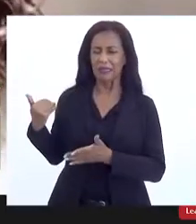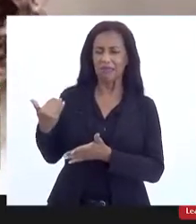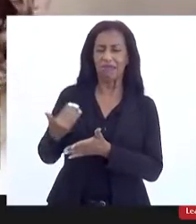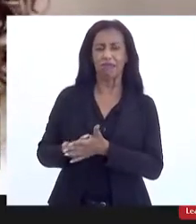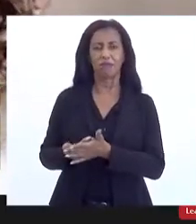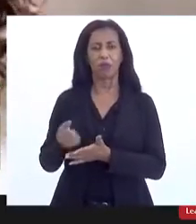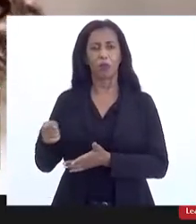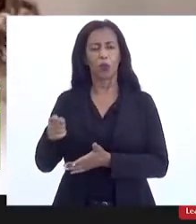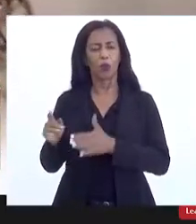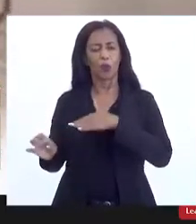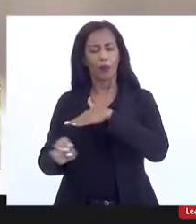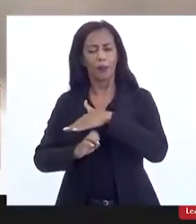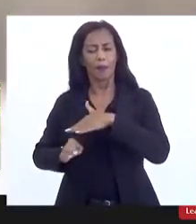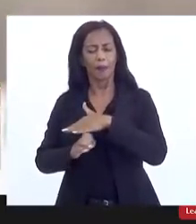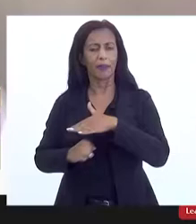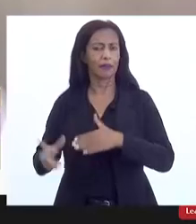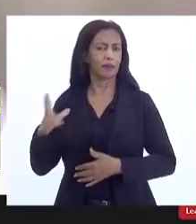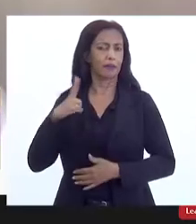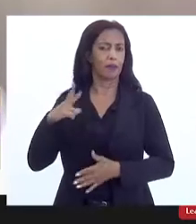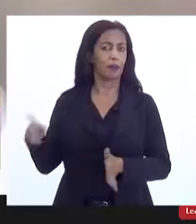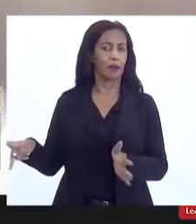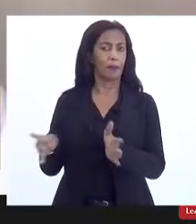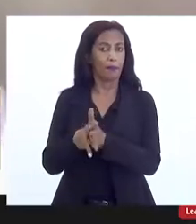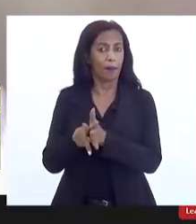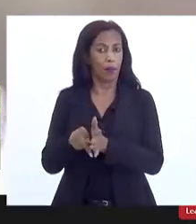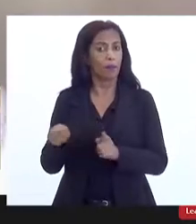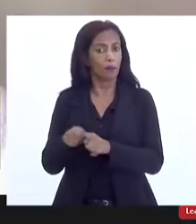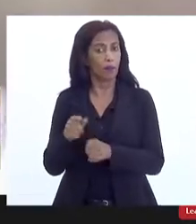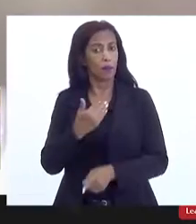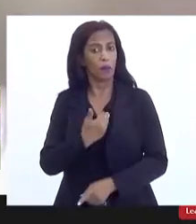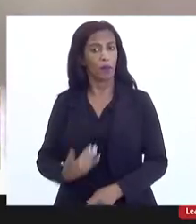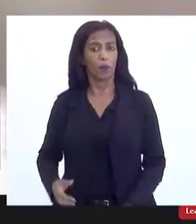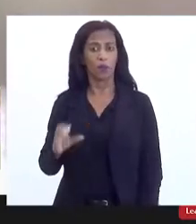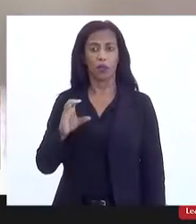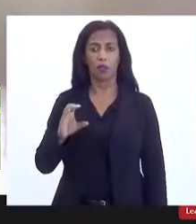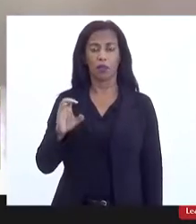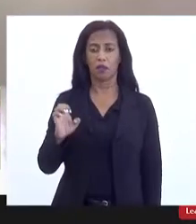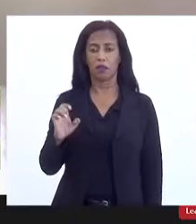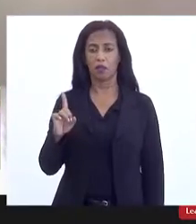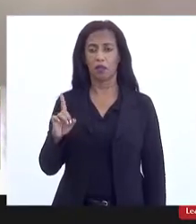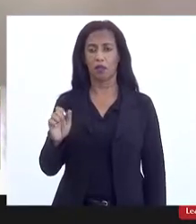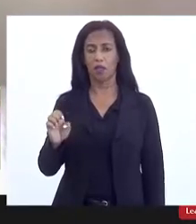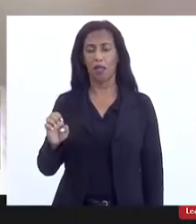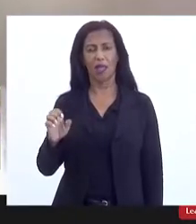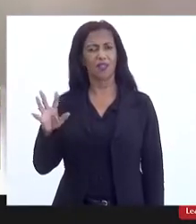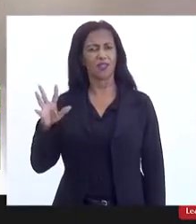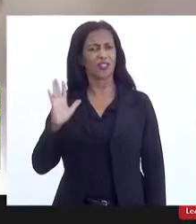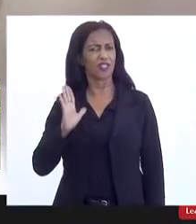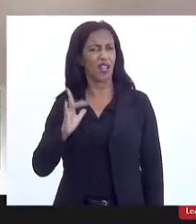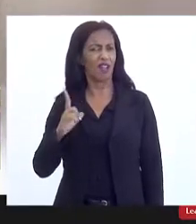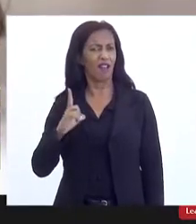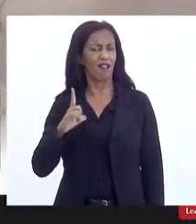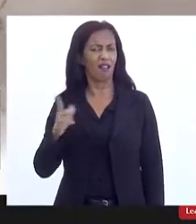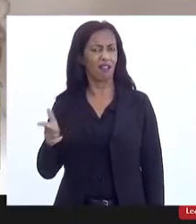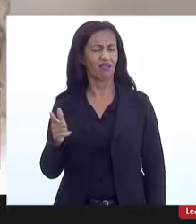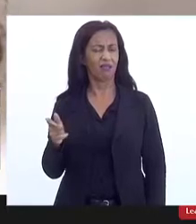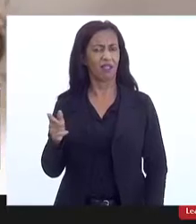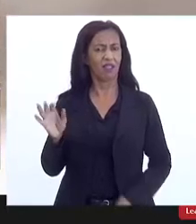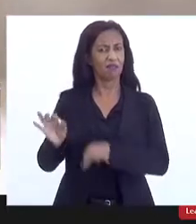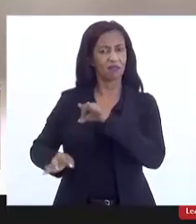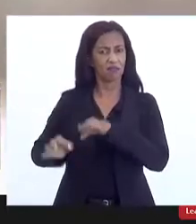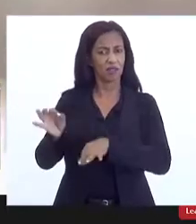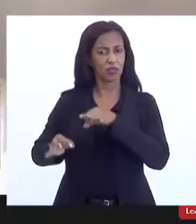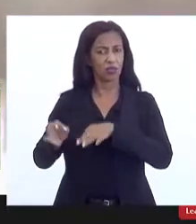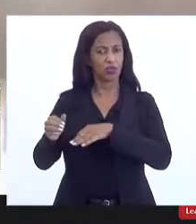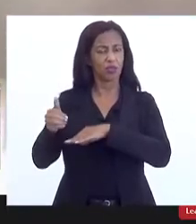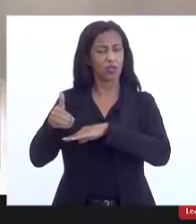empresas privadas, mas também com a própria empresa pública, a CEDAI, que hoje já tem uma decisão de trânsito em julgado para sair do